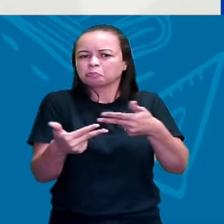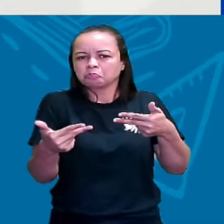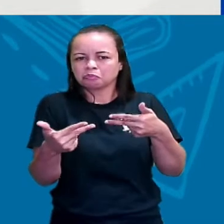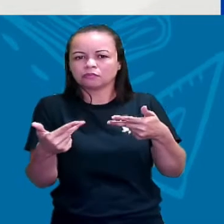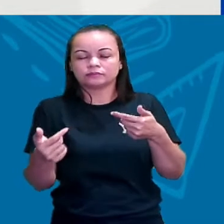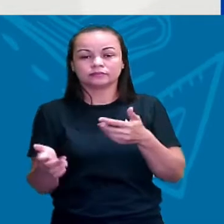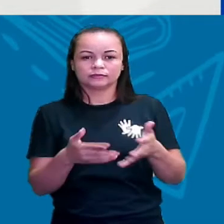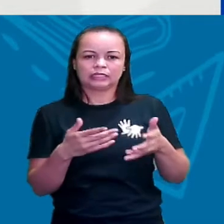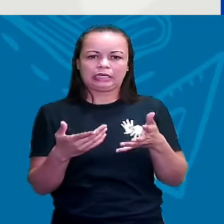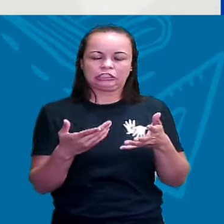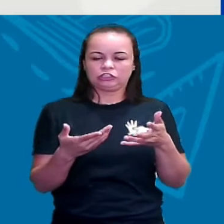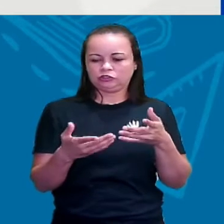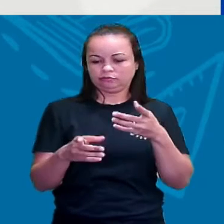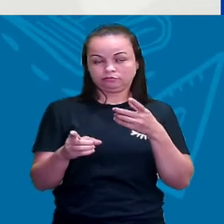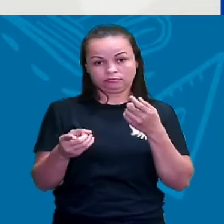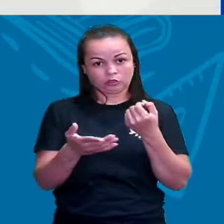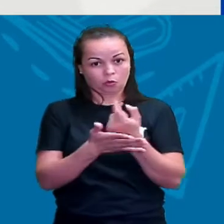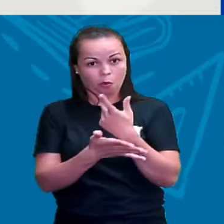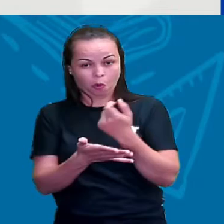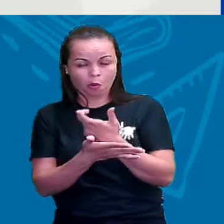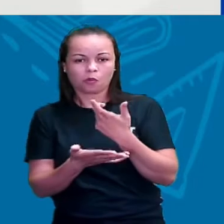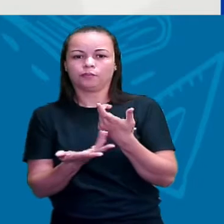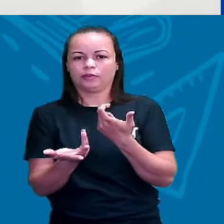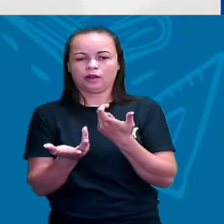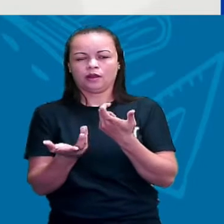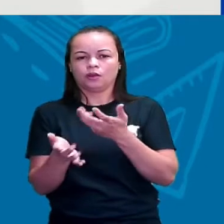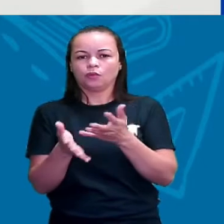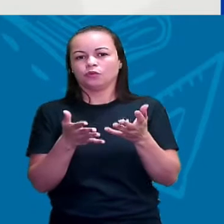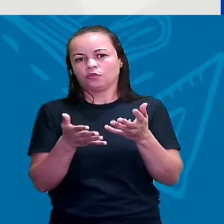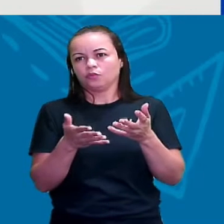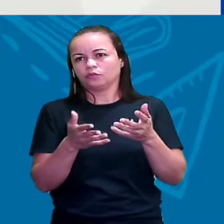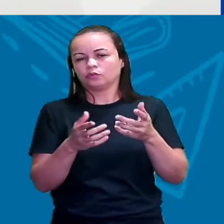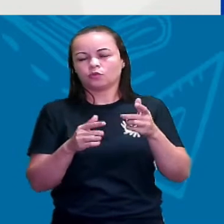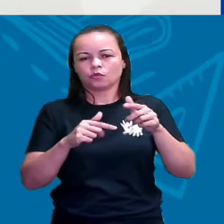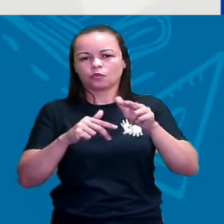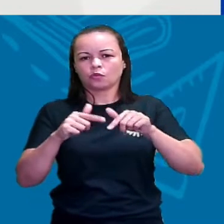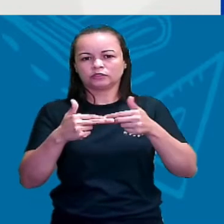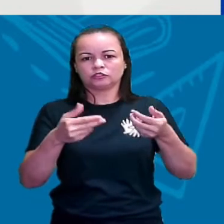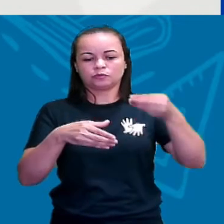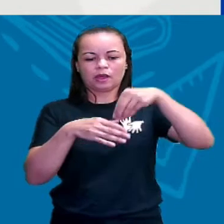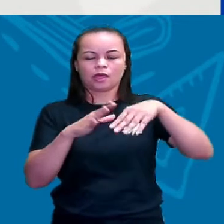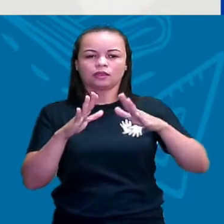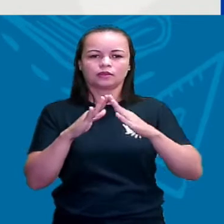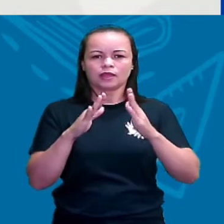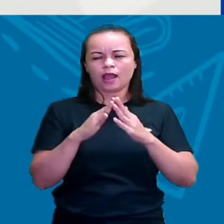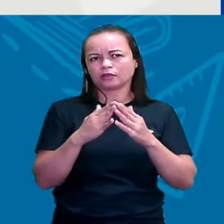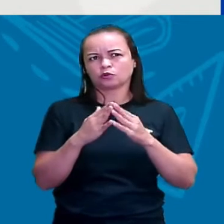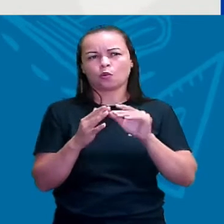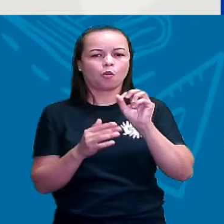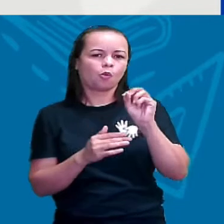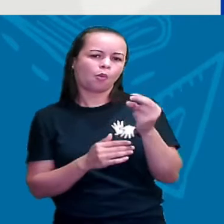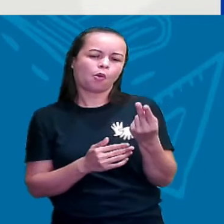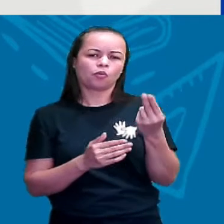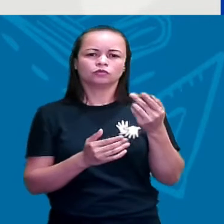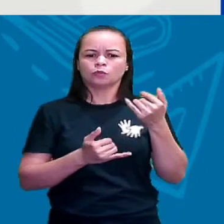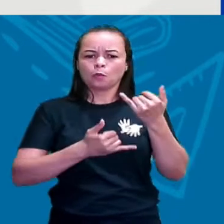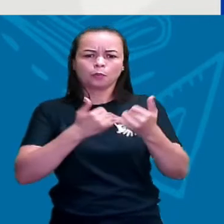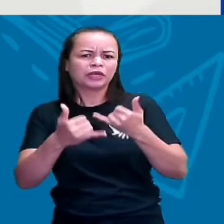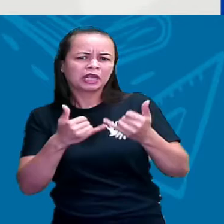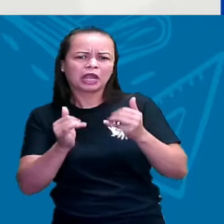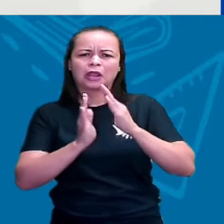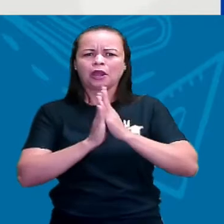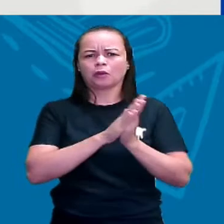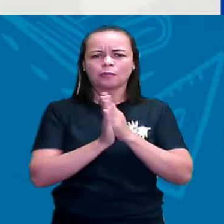compra um eletrodoméstico, né? Mamãe e papai compram um eletrodoméstico ou uma boneca nova, um brinquedo